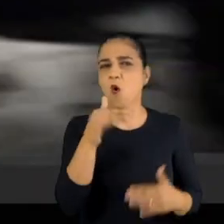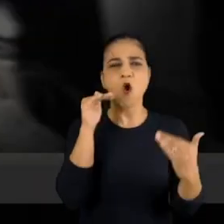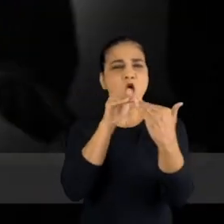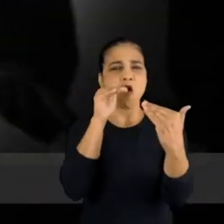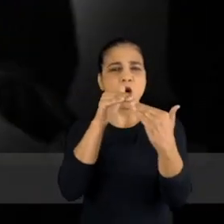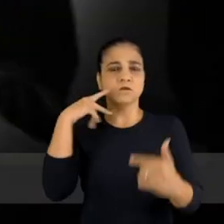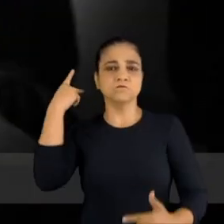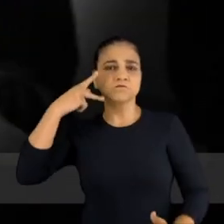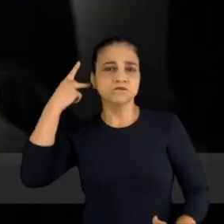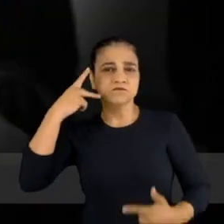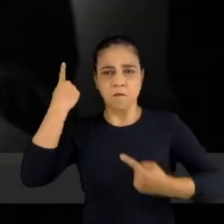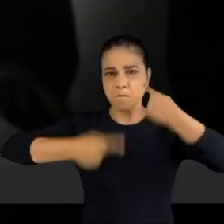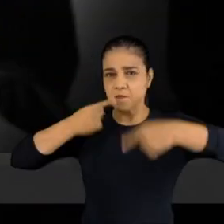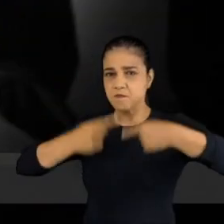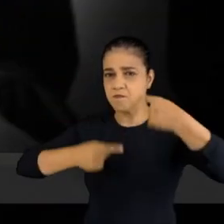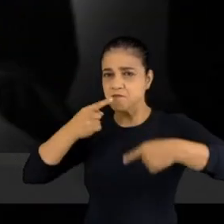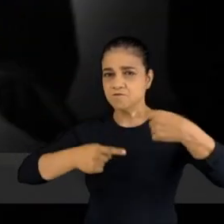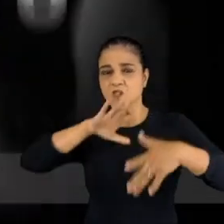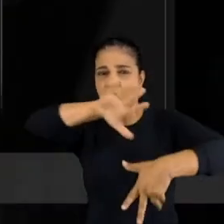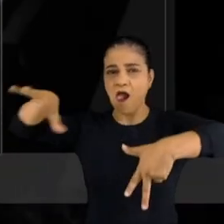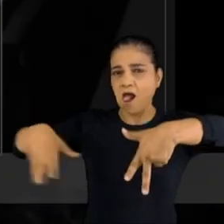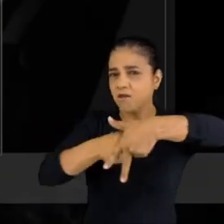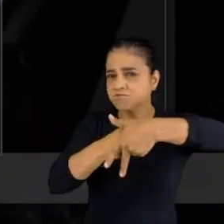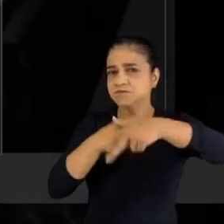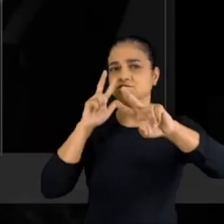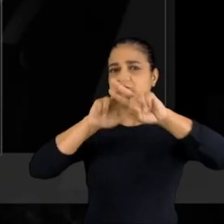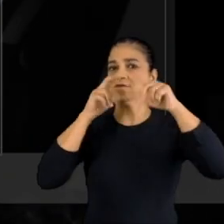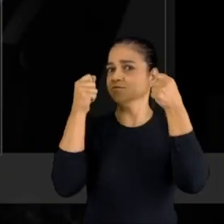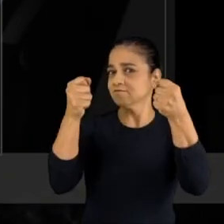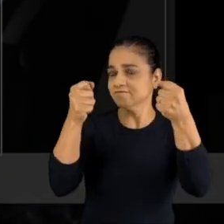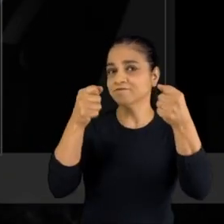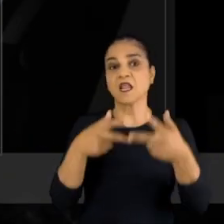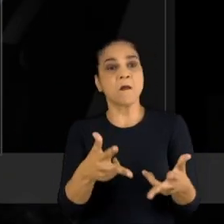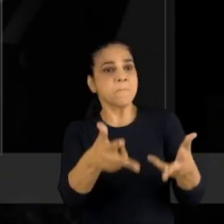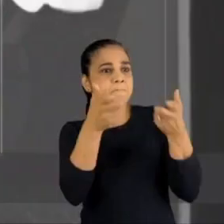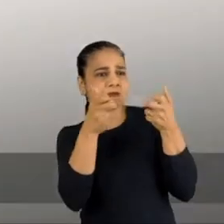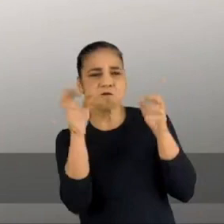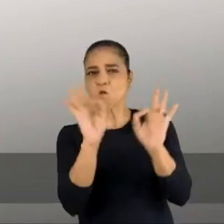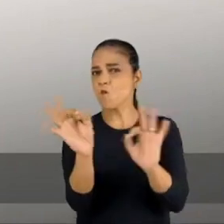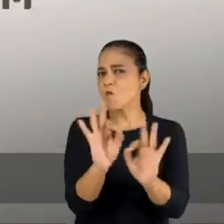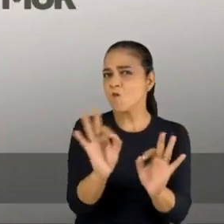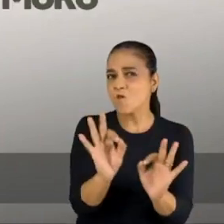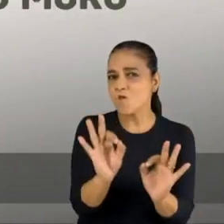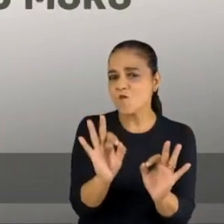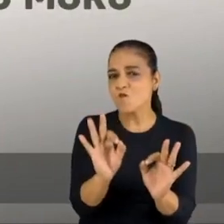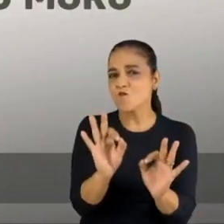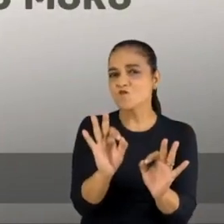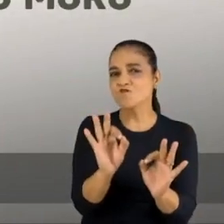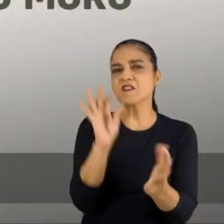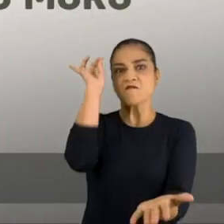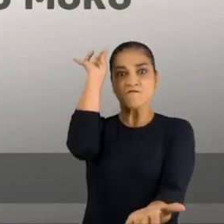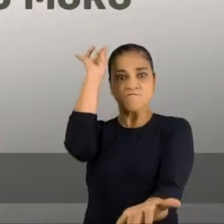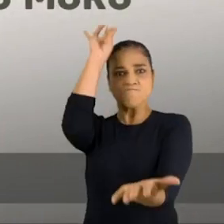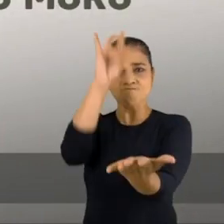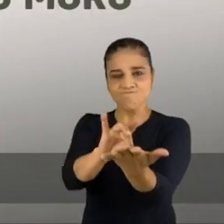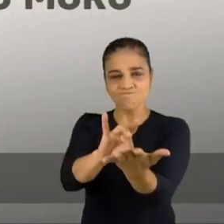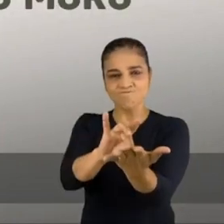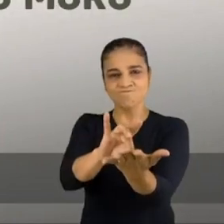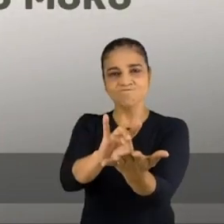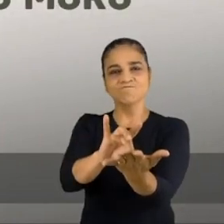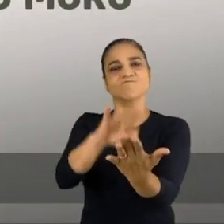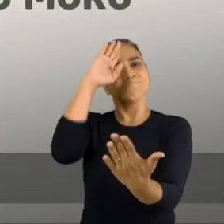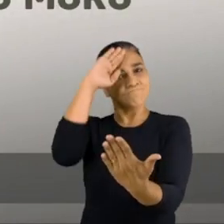poucos e concorda que lugar de político corrupto é na cadeia. Talvez você ainda não tenha